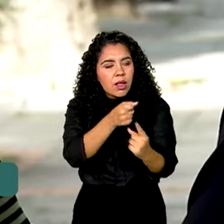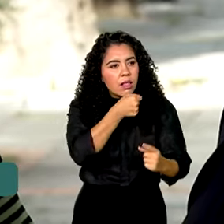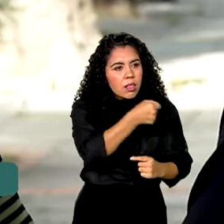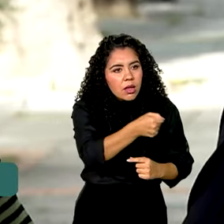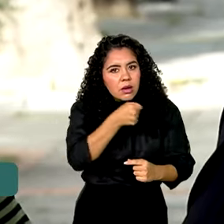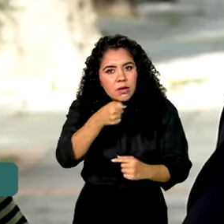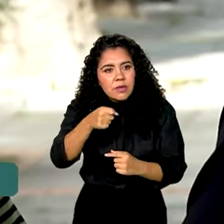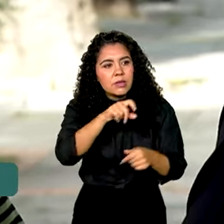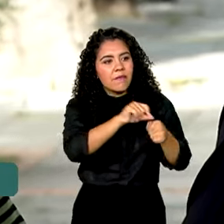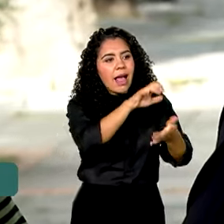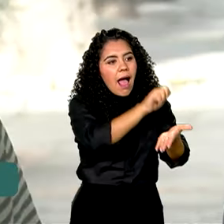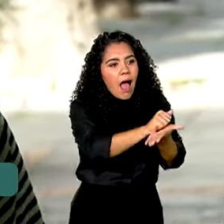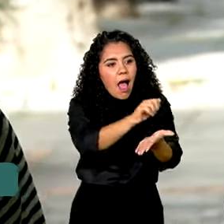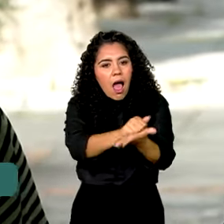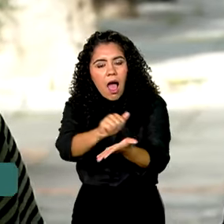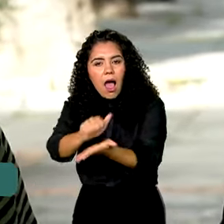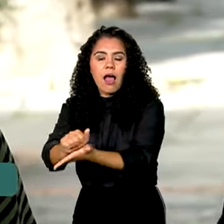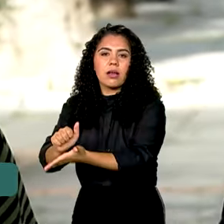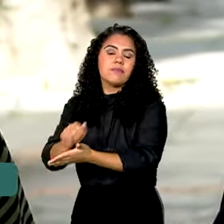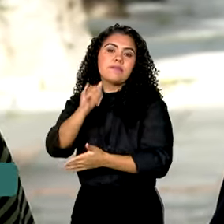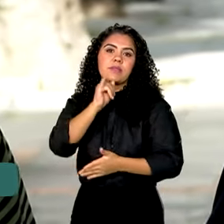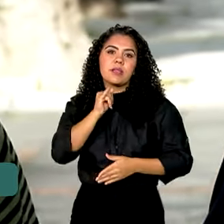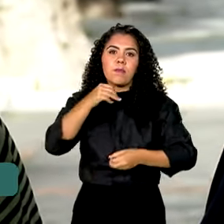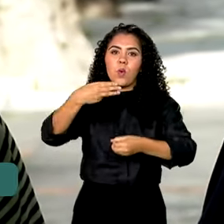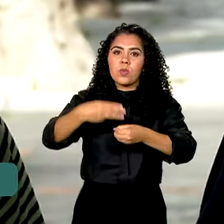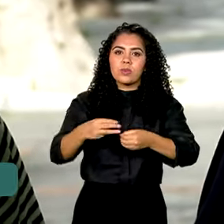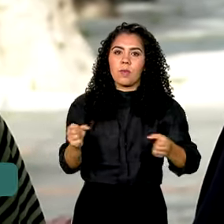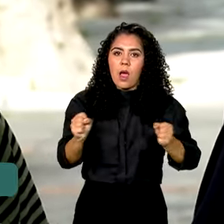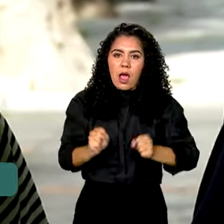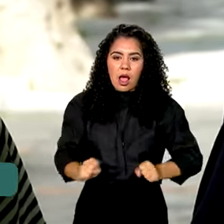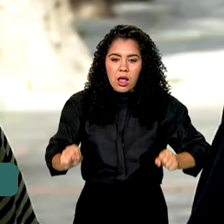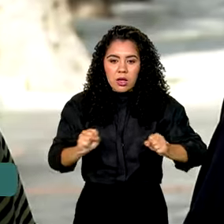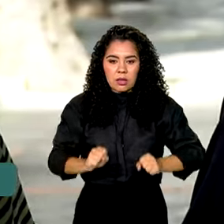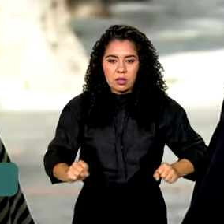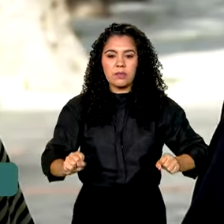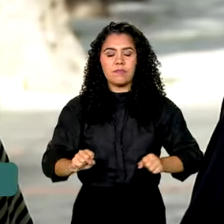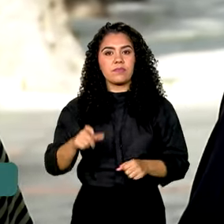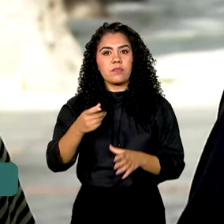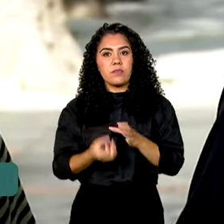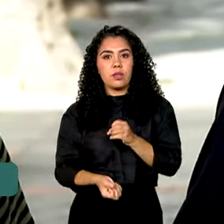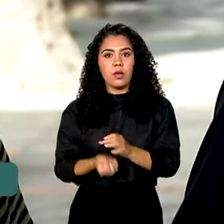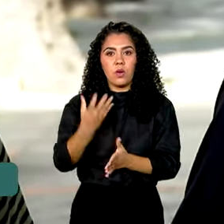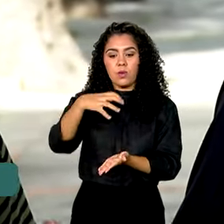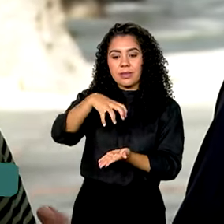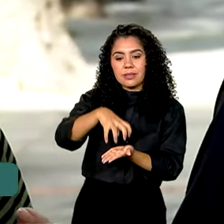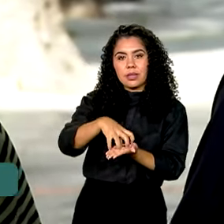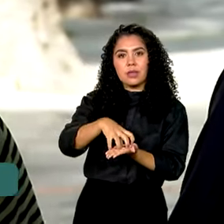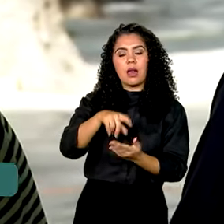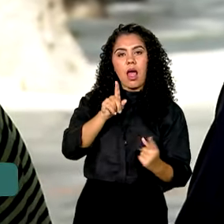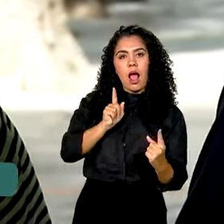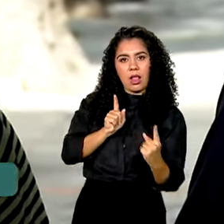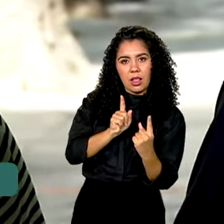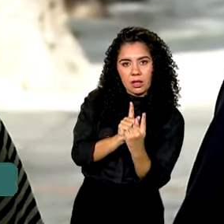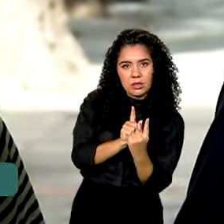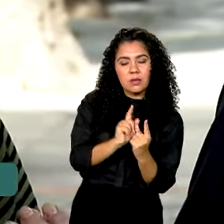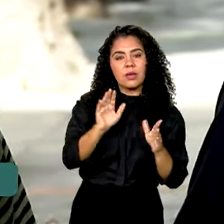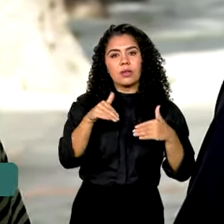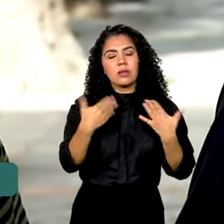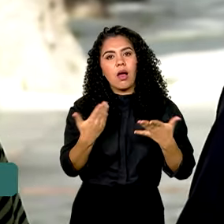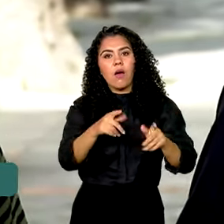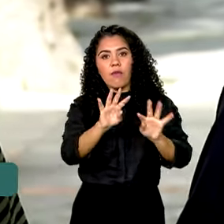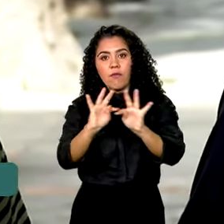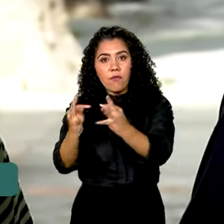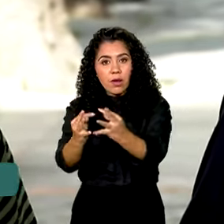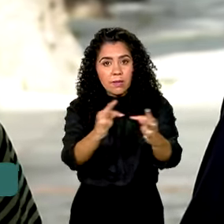do domicílio dessas pessoas. O Canoa, por exemplo, foi feito uma central de atendimento, então as famílias que ainda